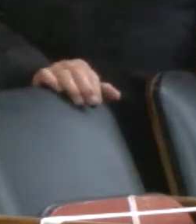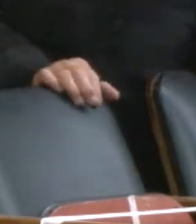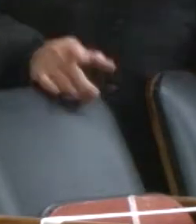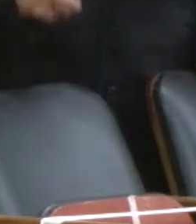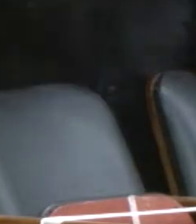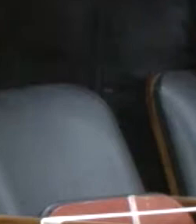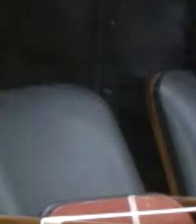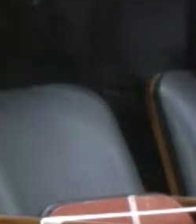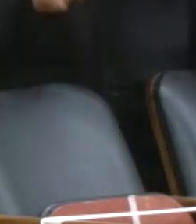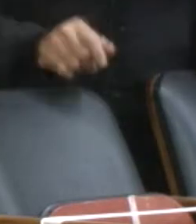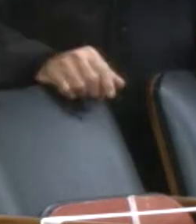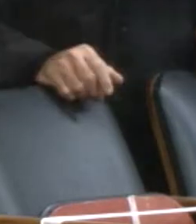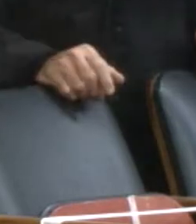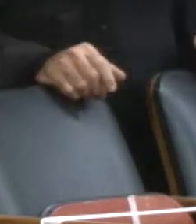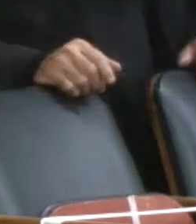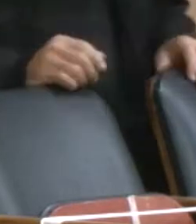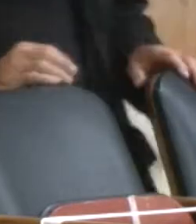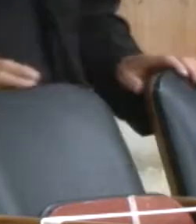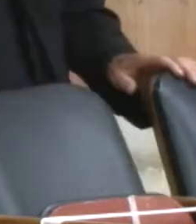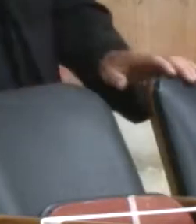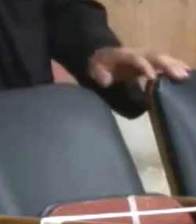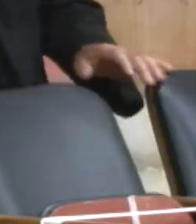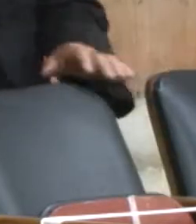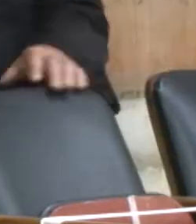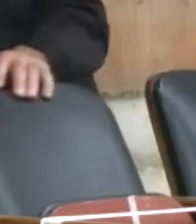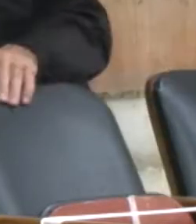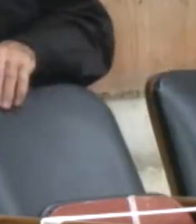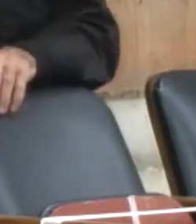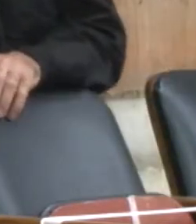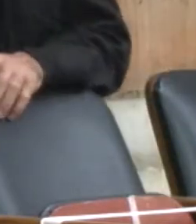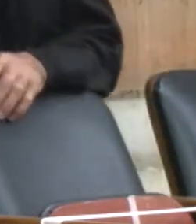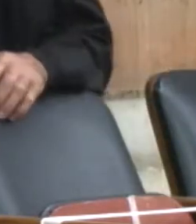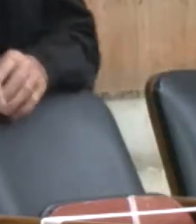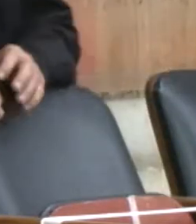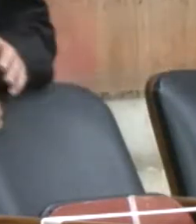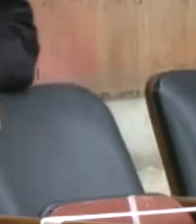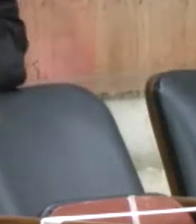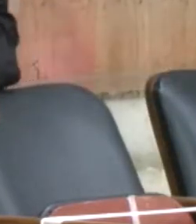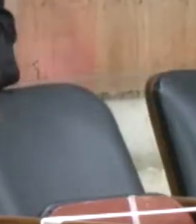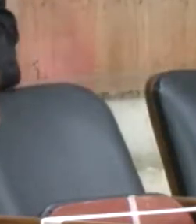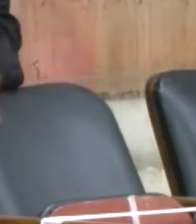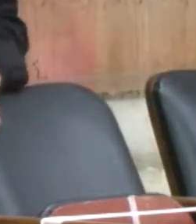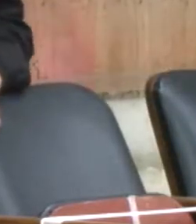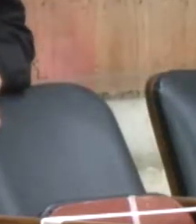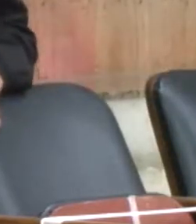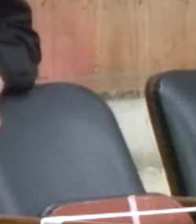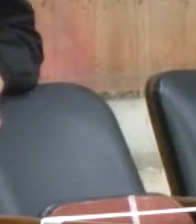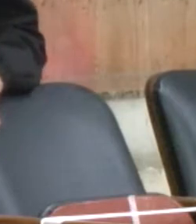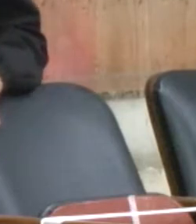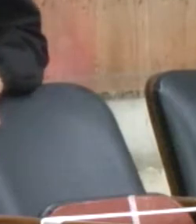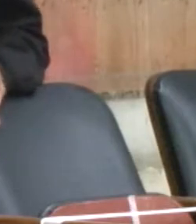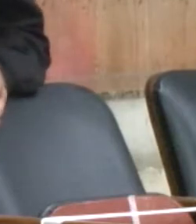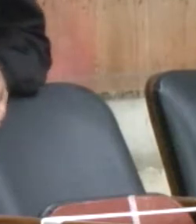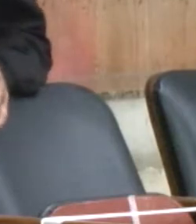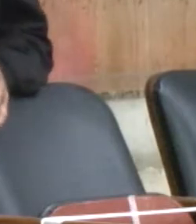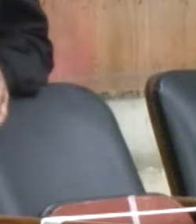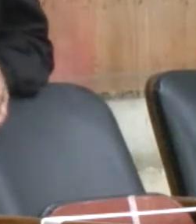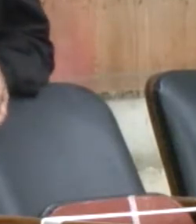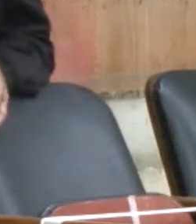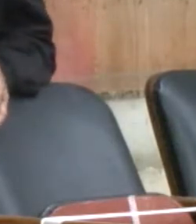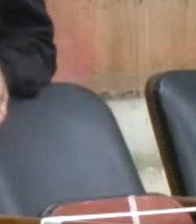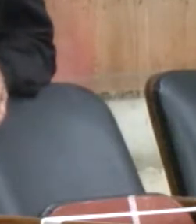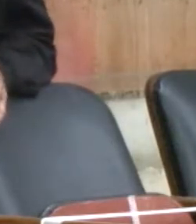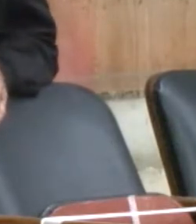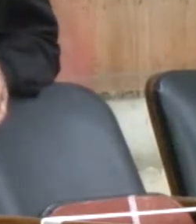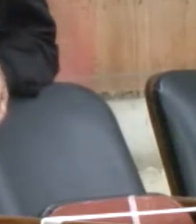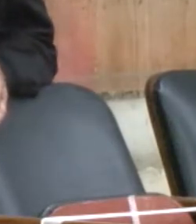Porque o que a gente não quer é que o indivíduo venha aqui, na descida do viaduto, roubar